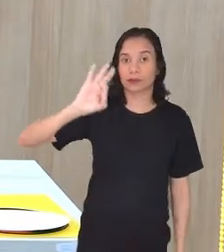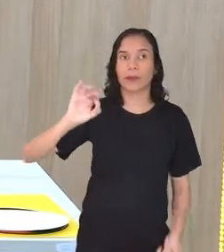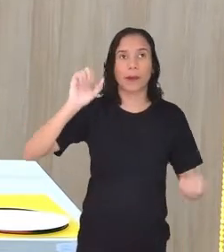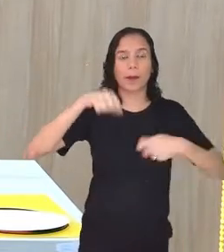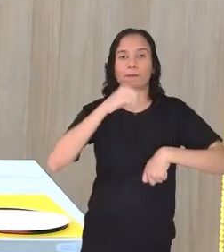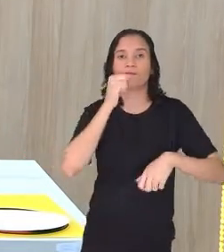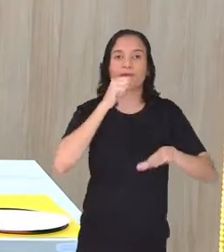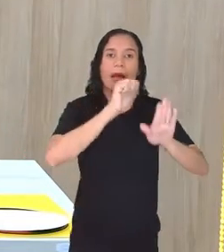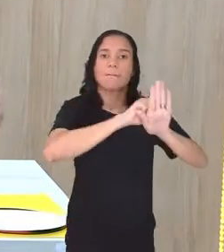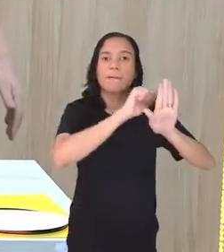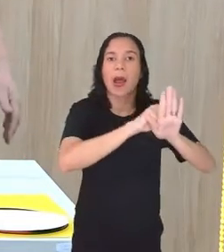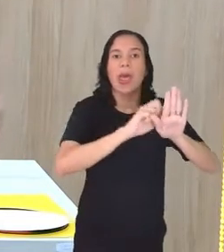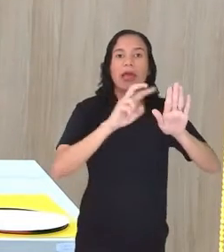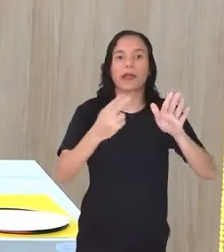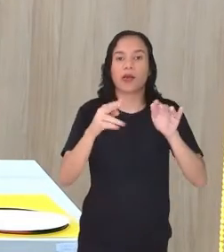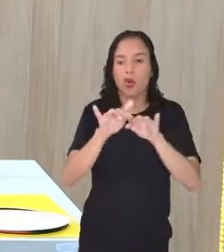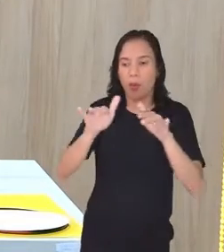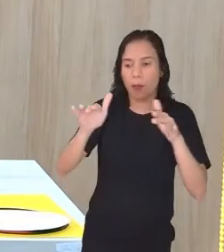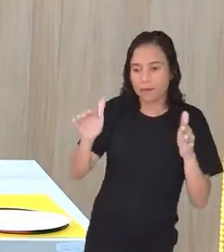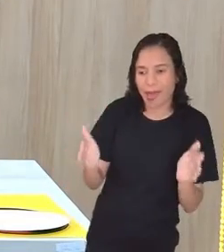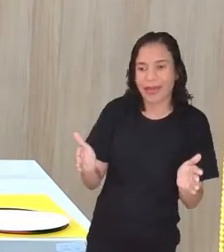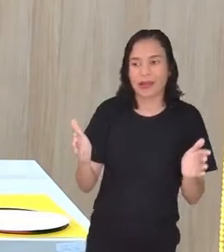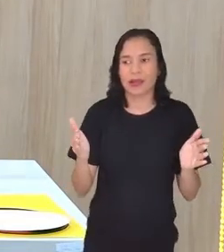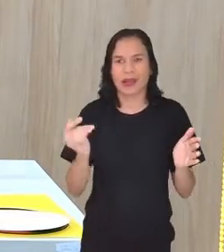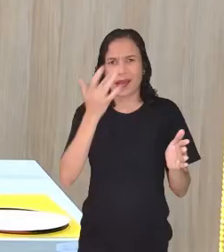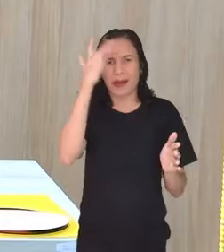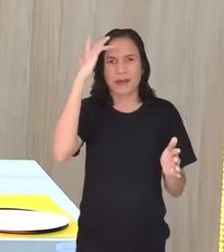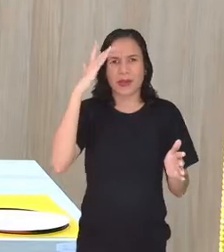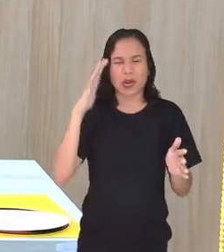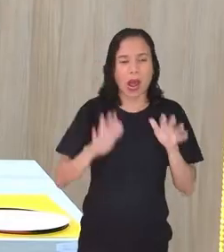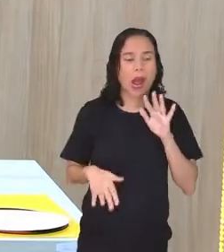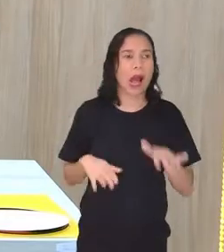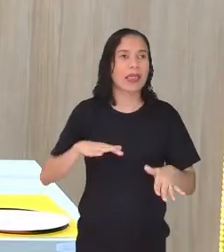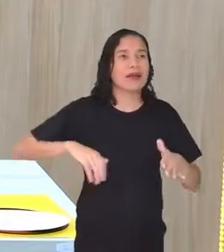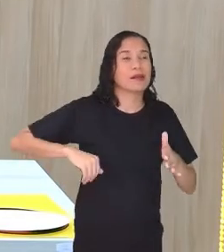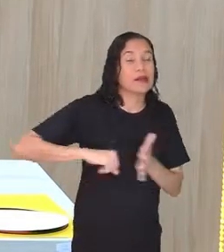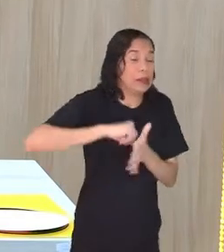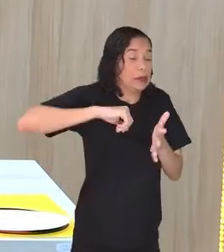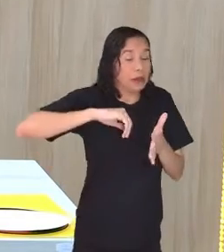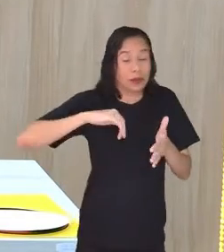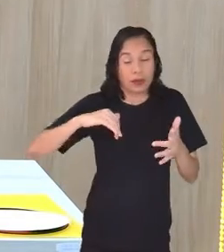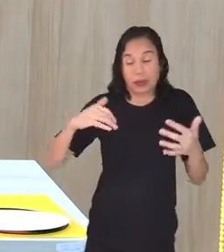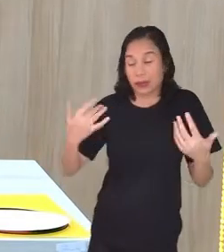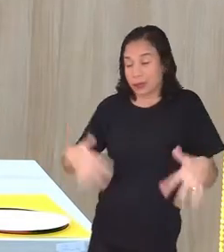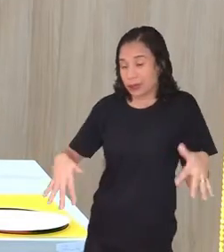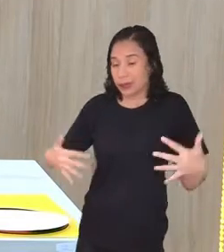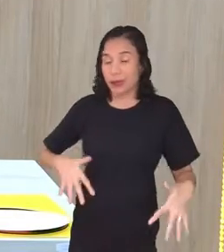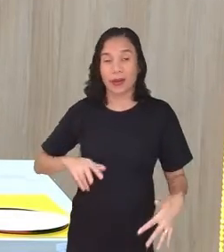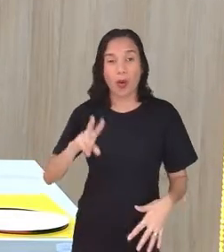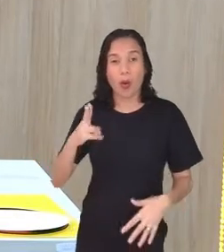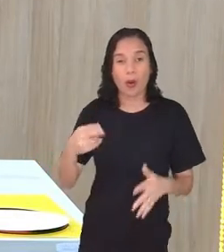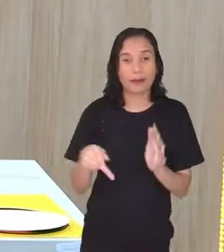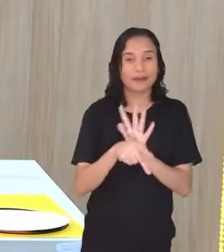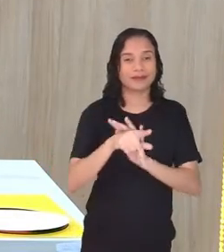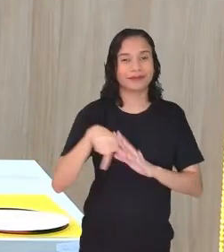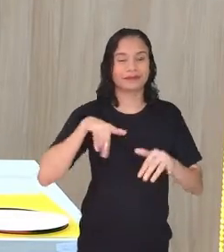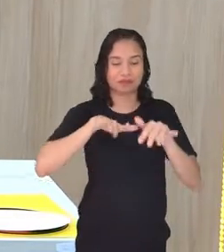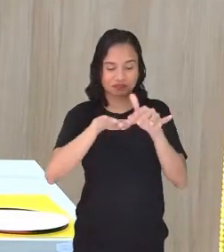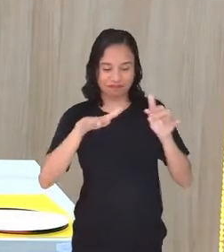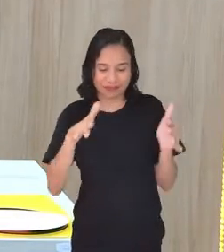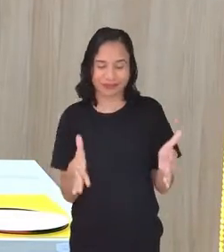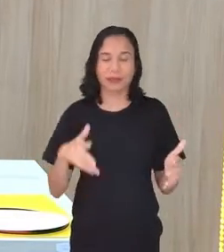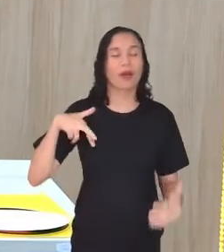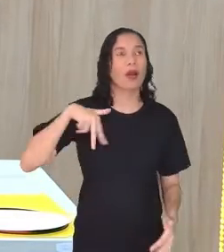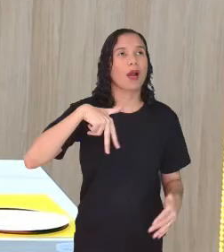da parede, a quina da mesa. Eita, quem nunca bateu a canela ou a perna na quina da